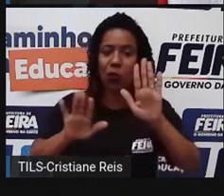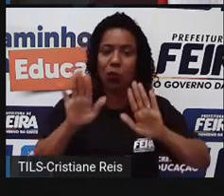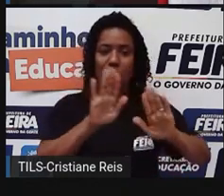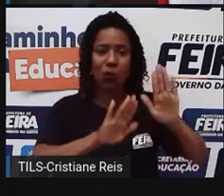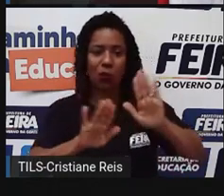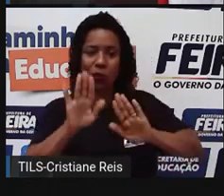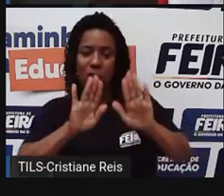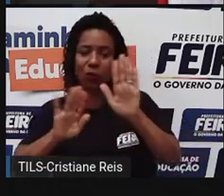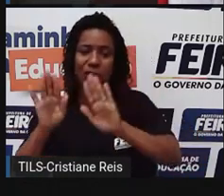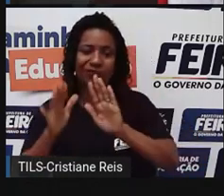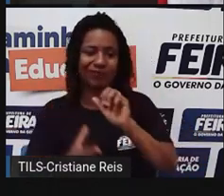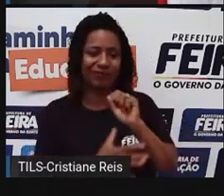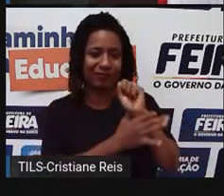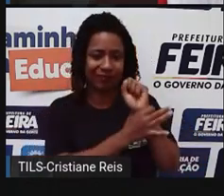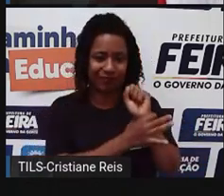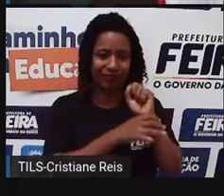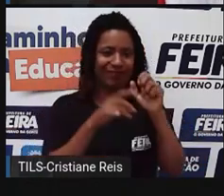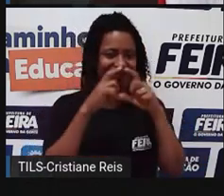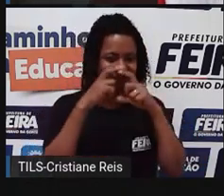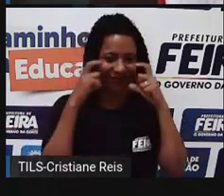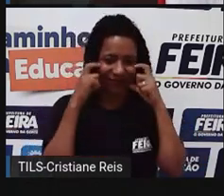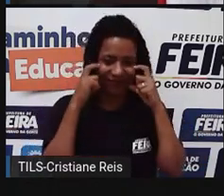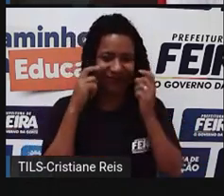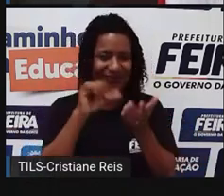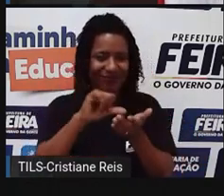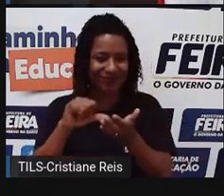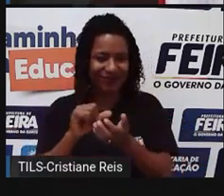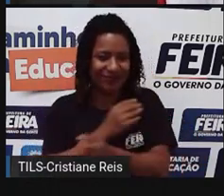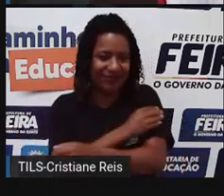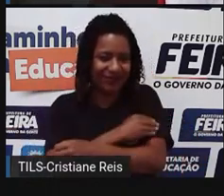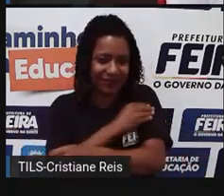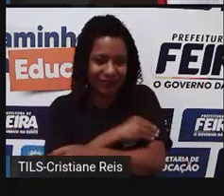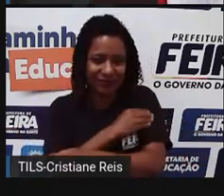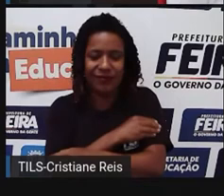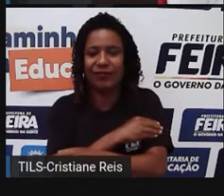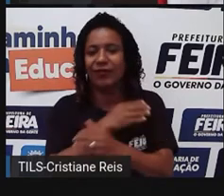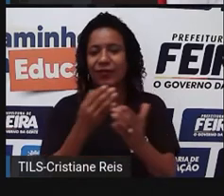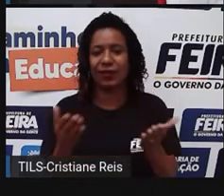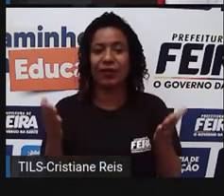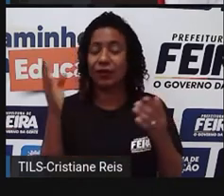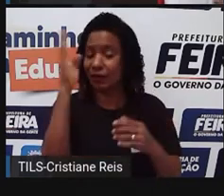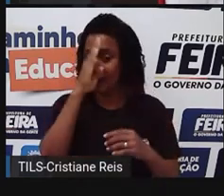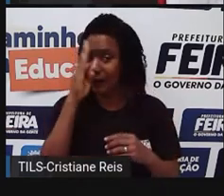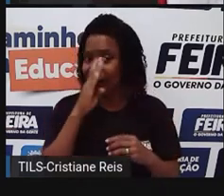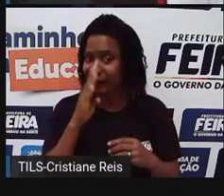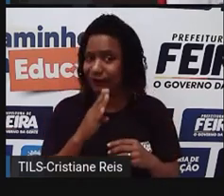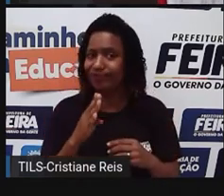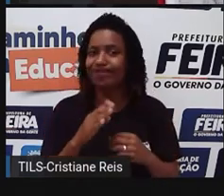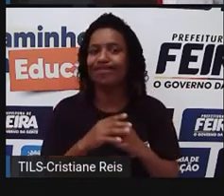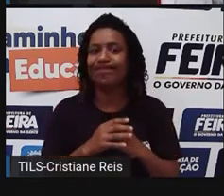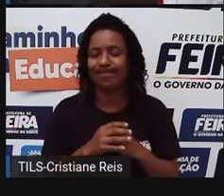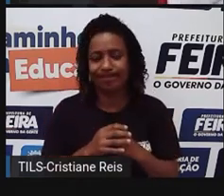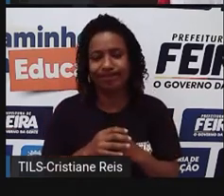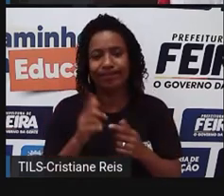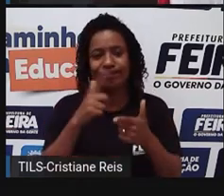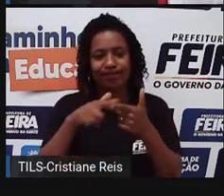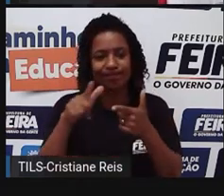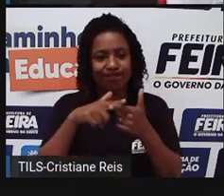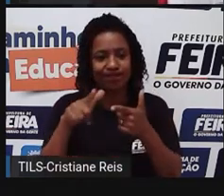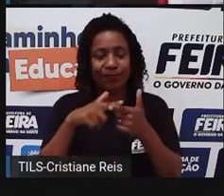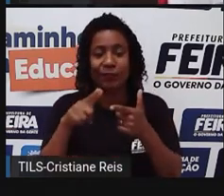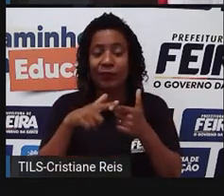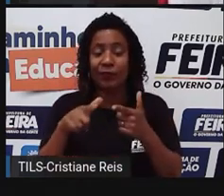com todas aquelas prevenções que precisavam ser feitas para que a gente saísse. O Brasil mesmo sofreu um pouquinho, porque ficou um tempão, né, com os índices